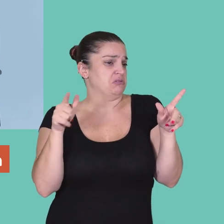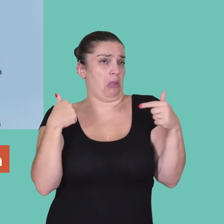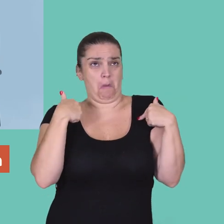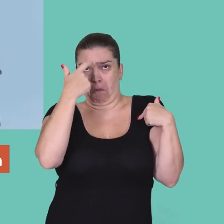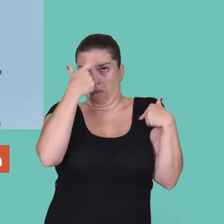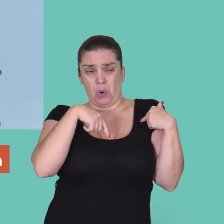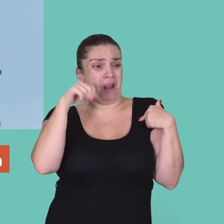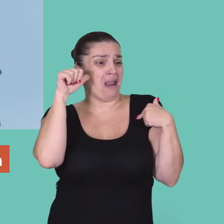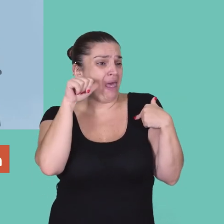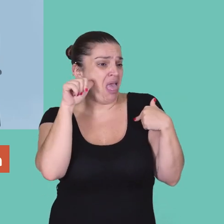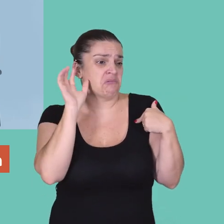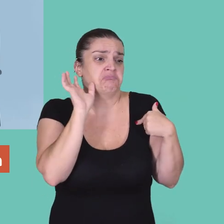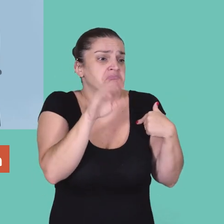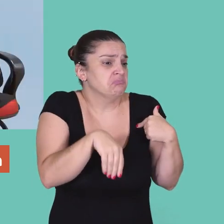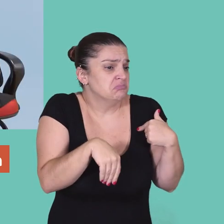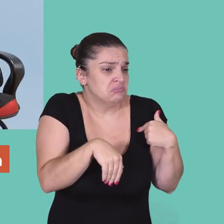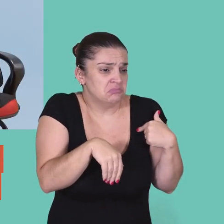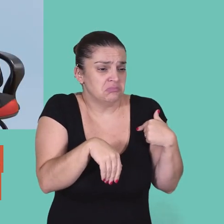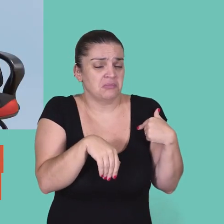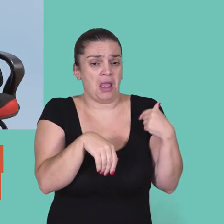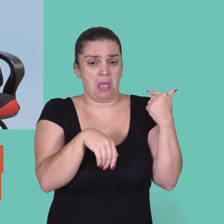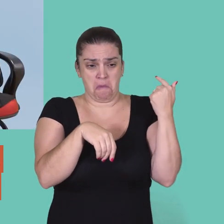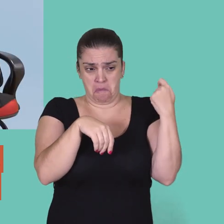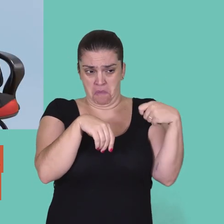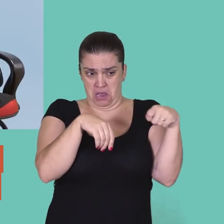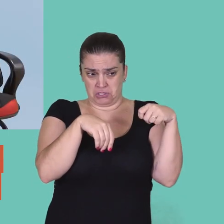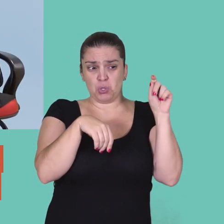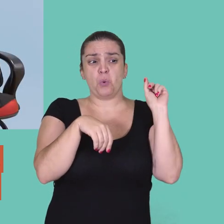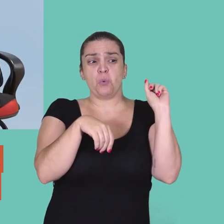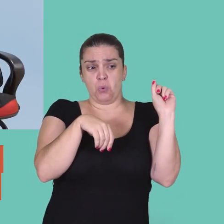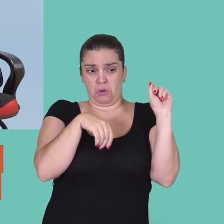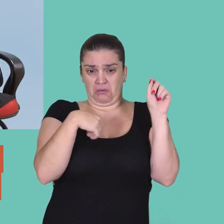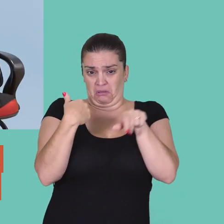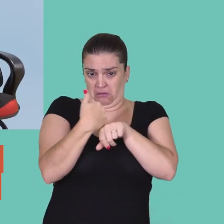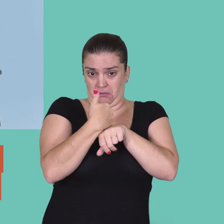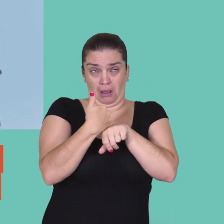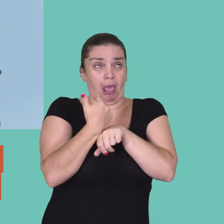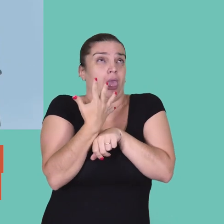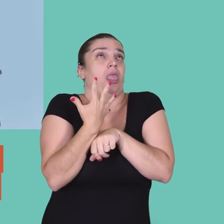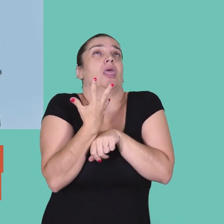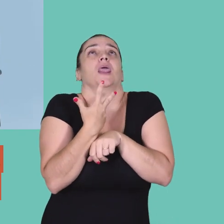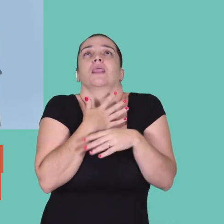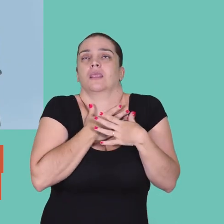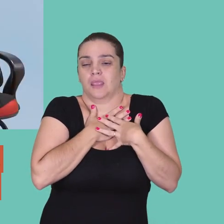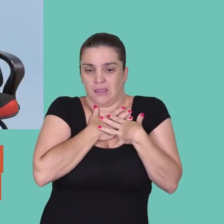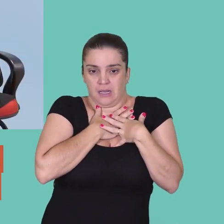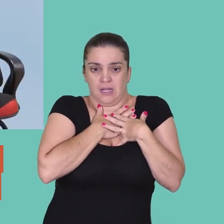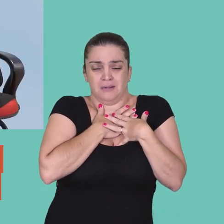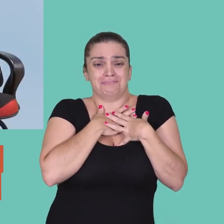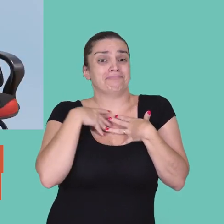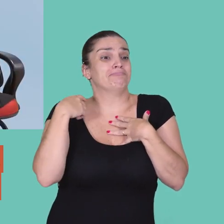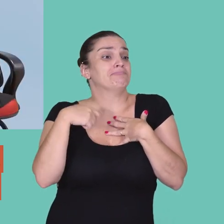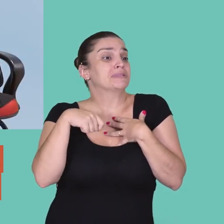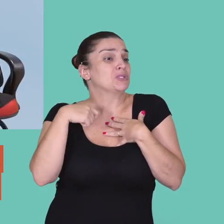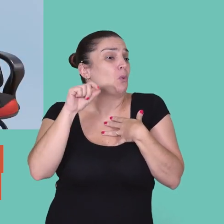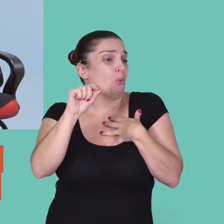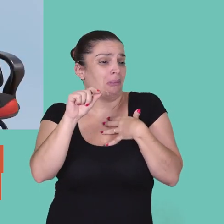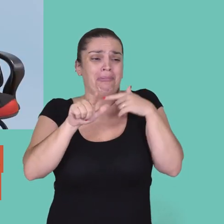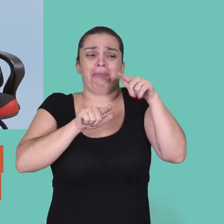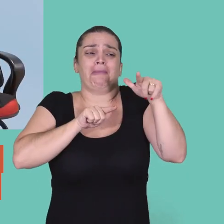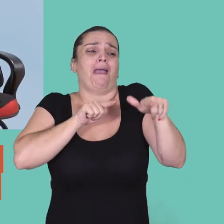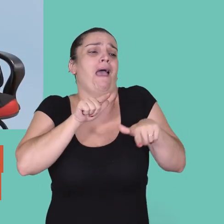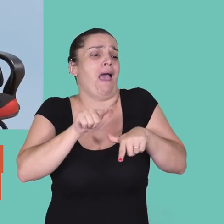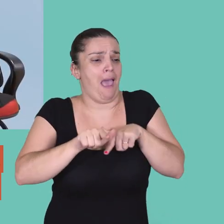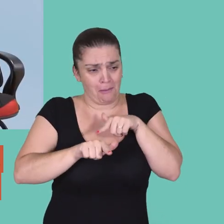pelo fato de ser mulher. O que precisa nessa carreira, que é linda, é muito